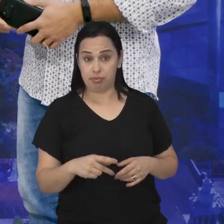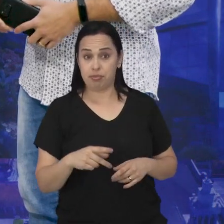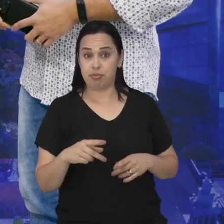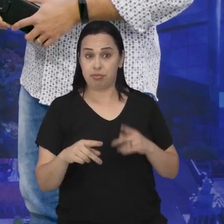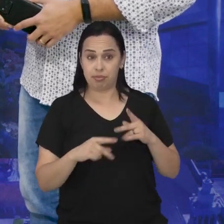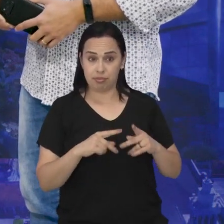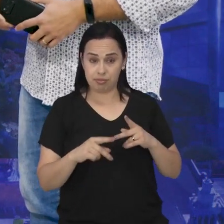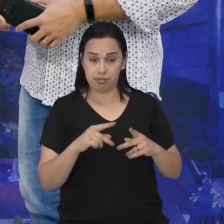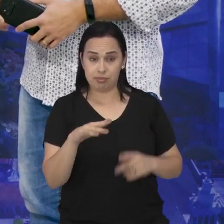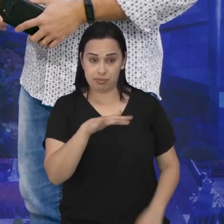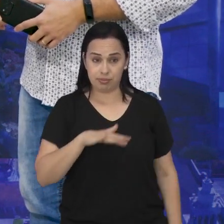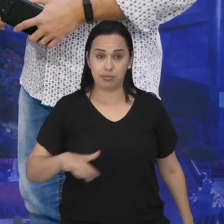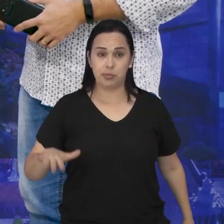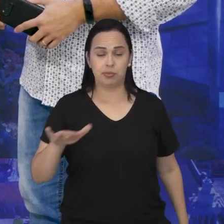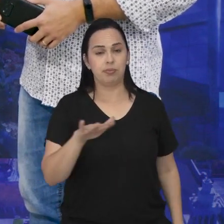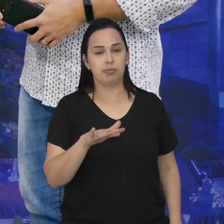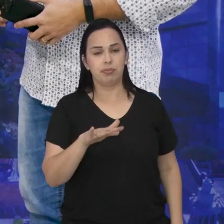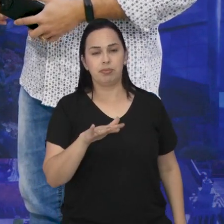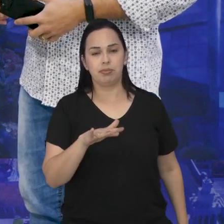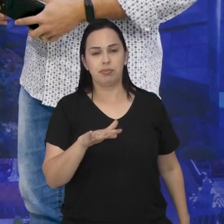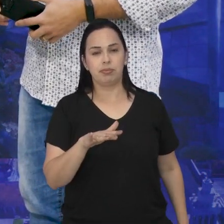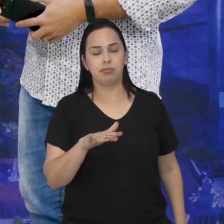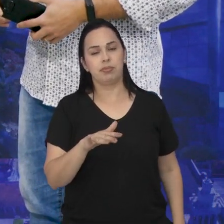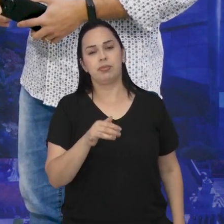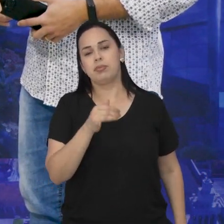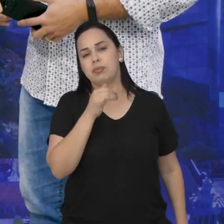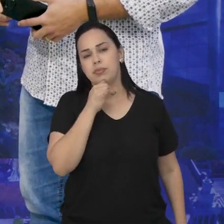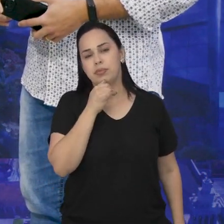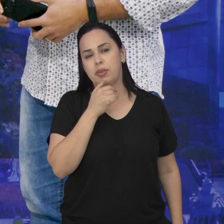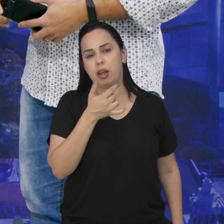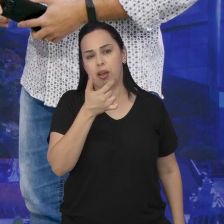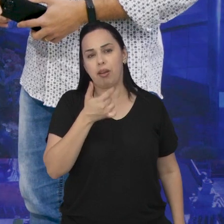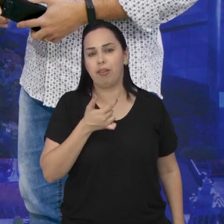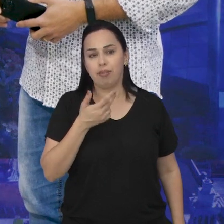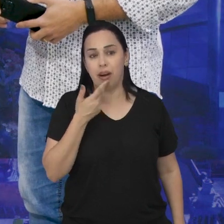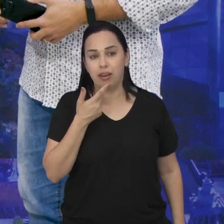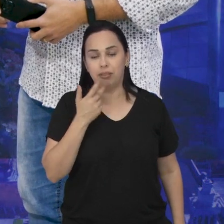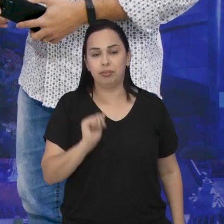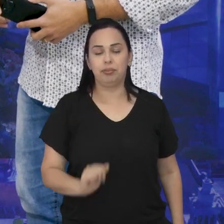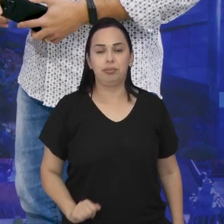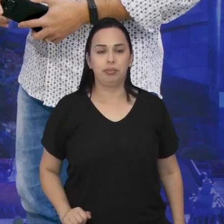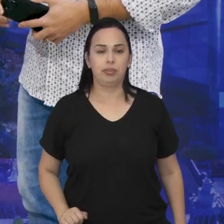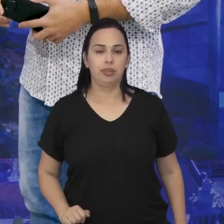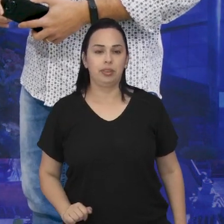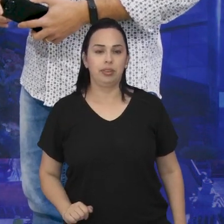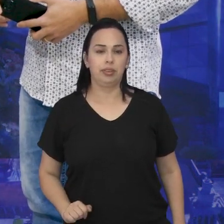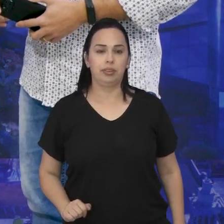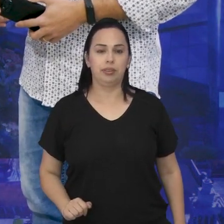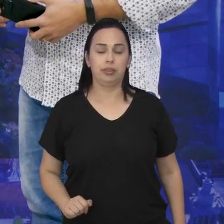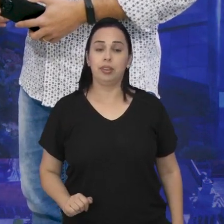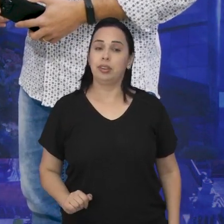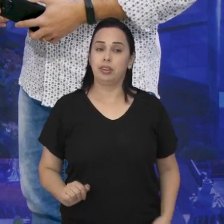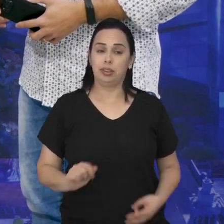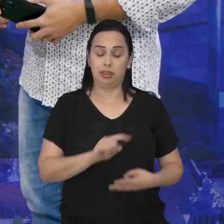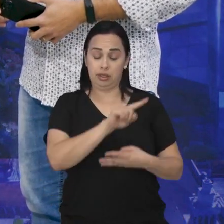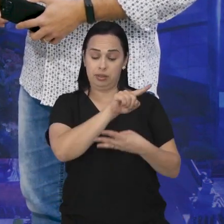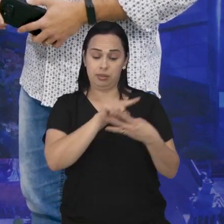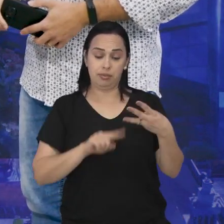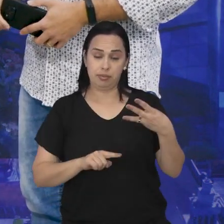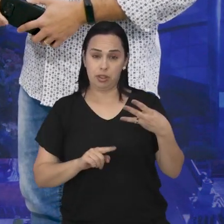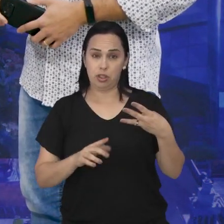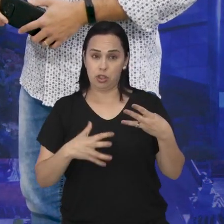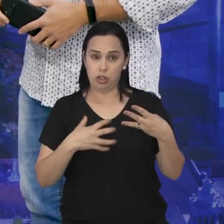município, eu digo o seguinte, você tem três